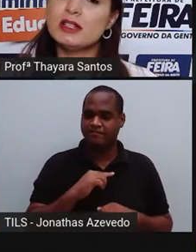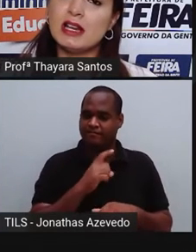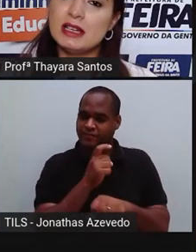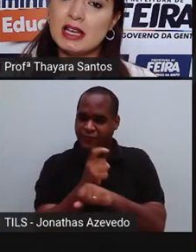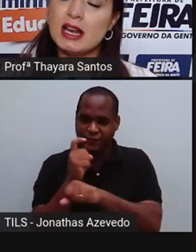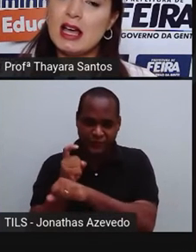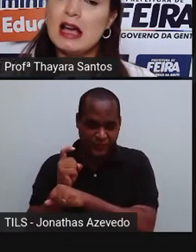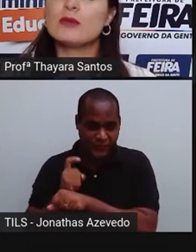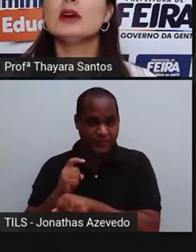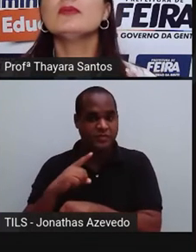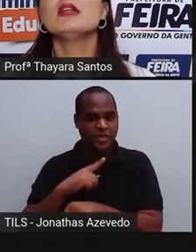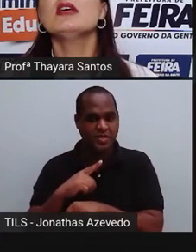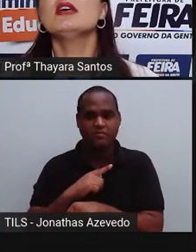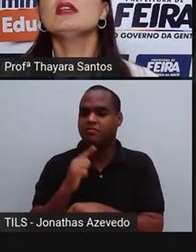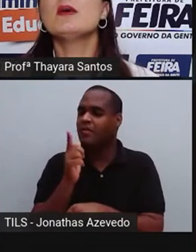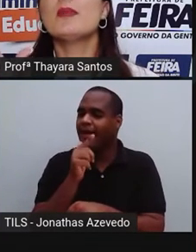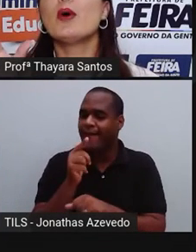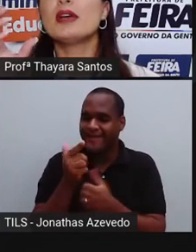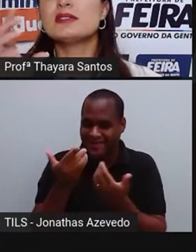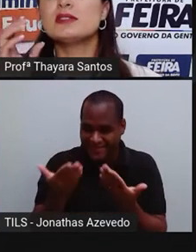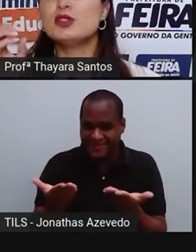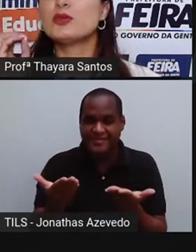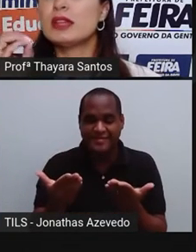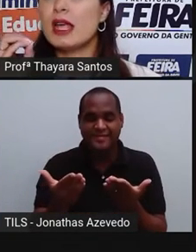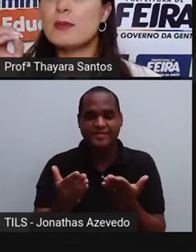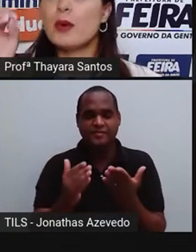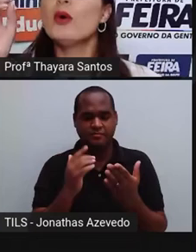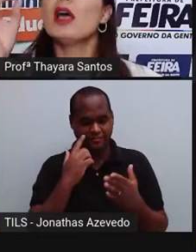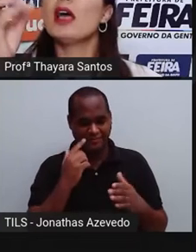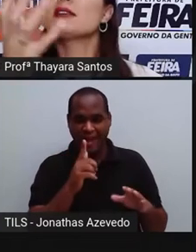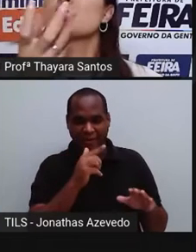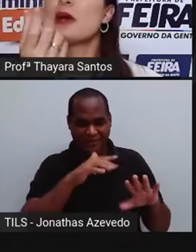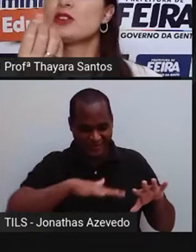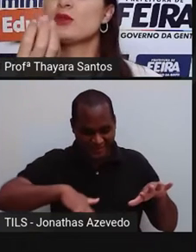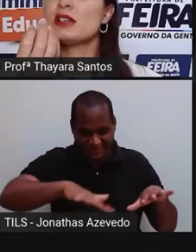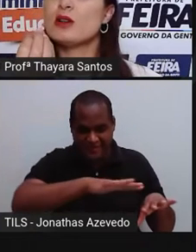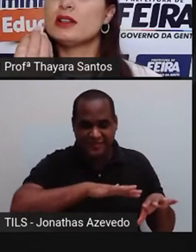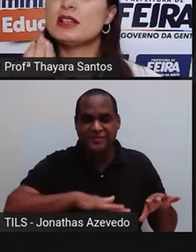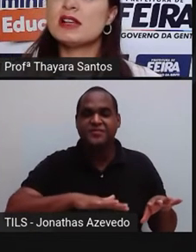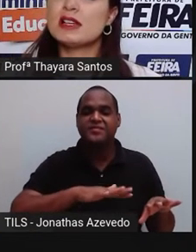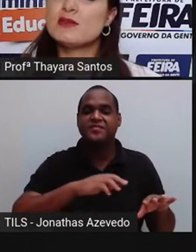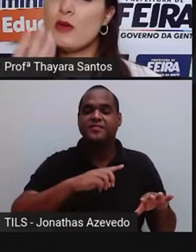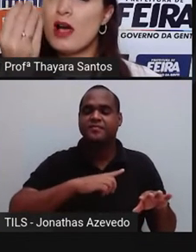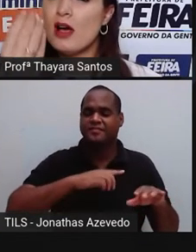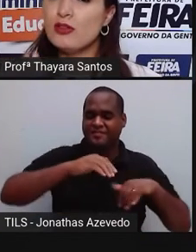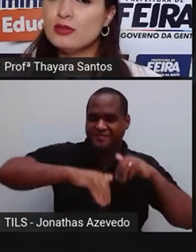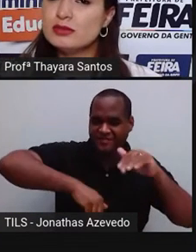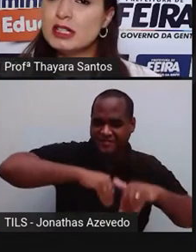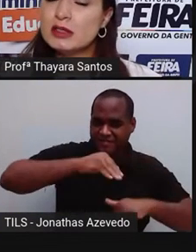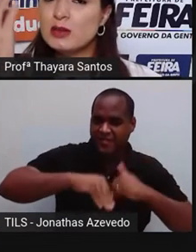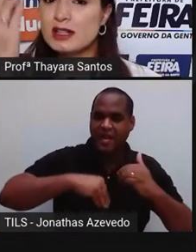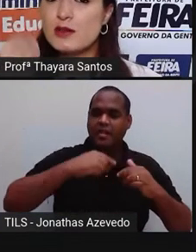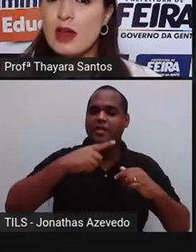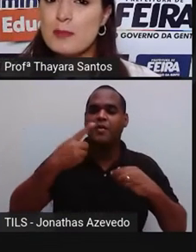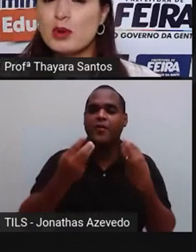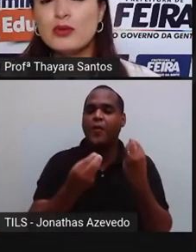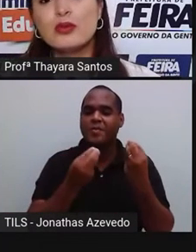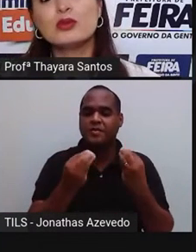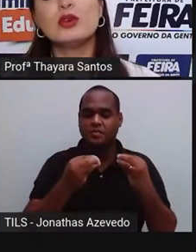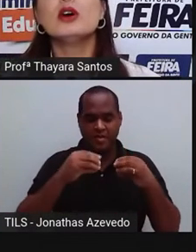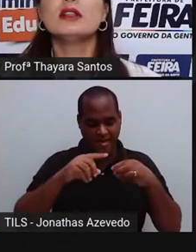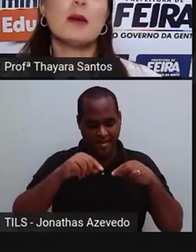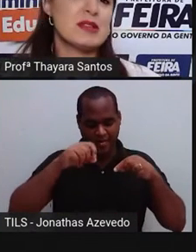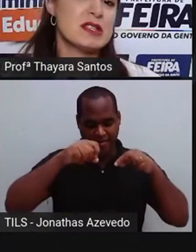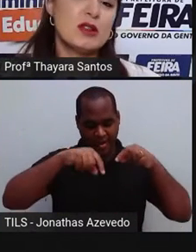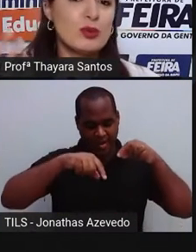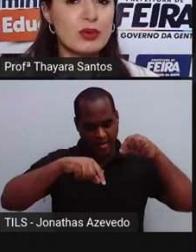que podem estar ali naquela água, e depois de um tempo, essas partículas sólidas vão afundando, elas vão lá para o